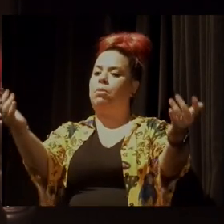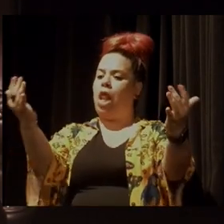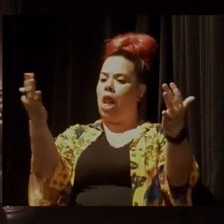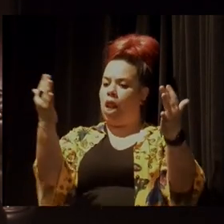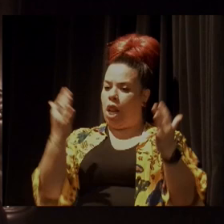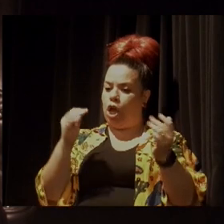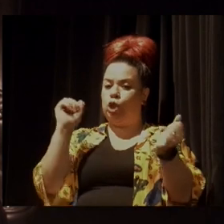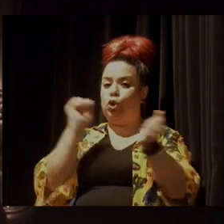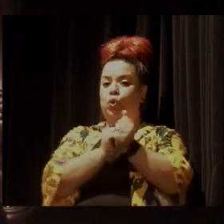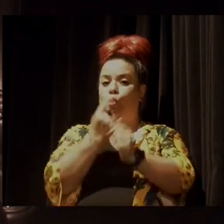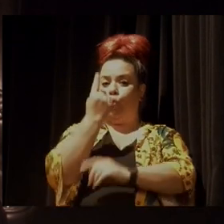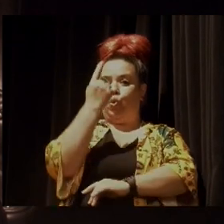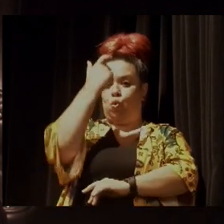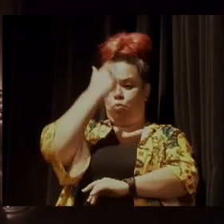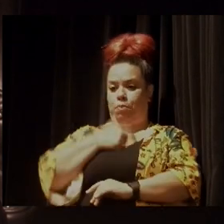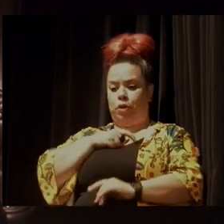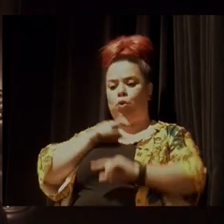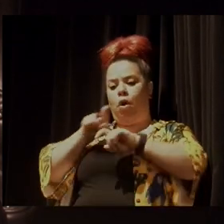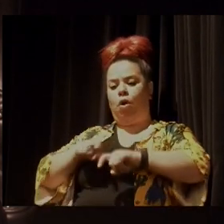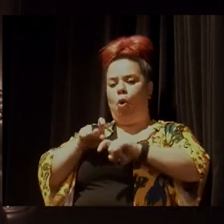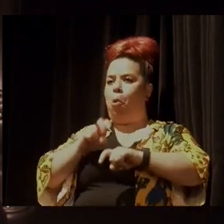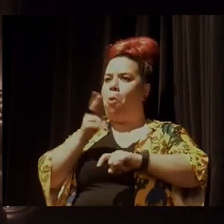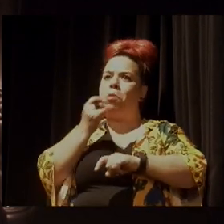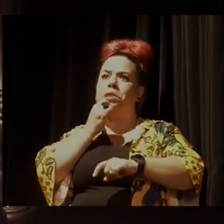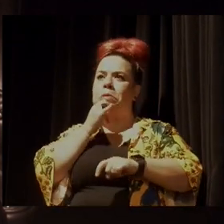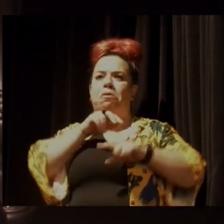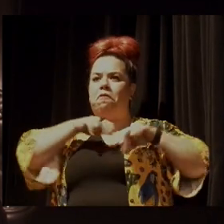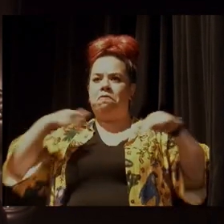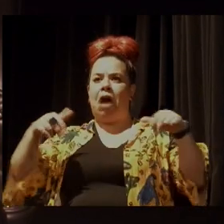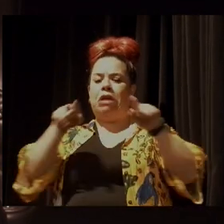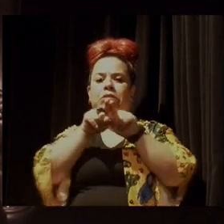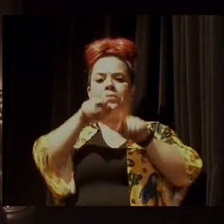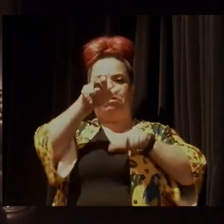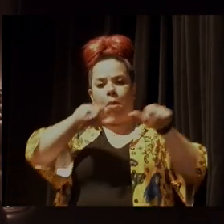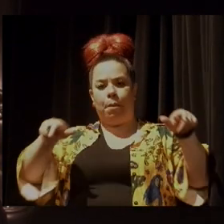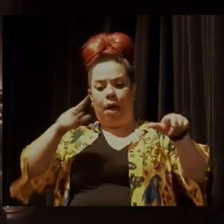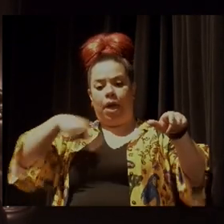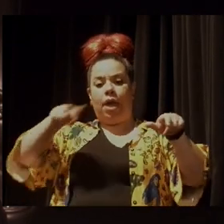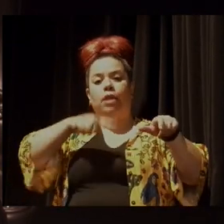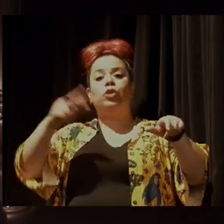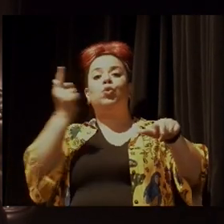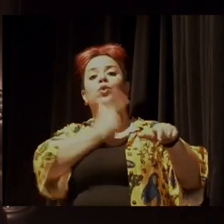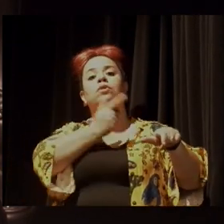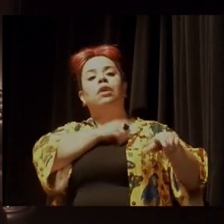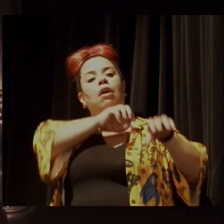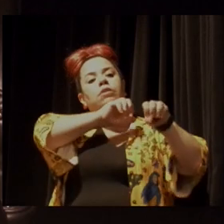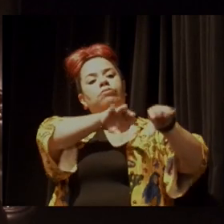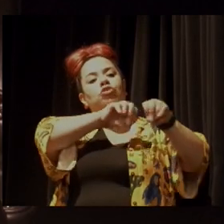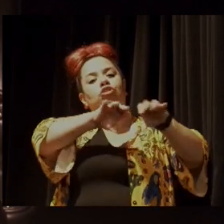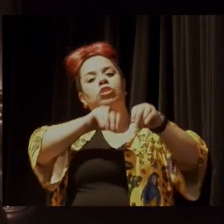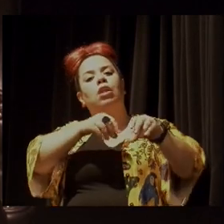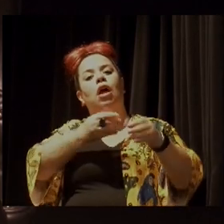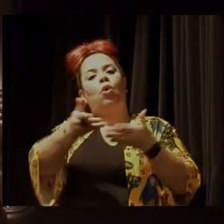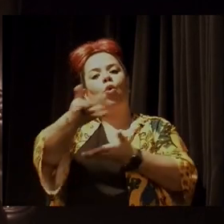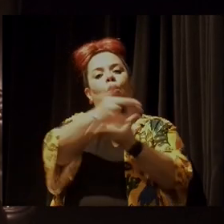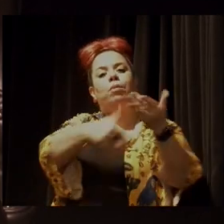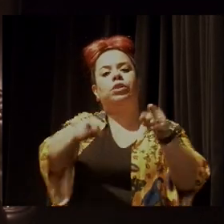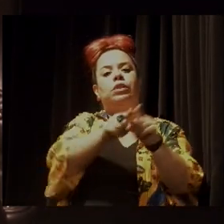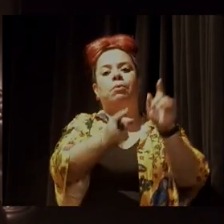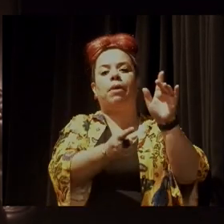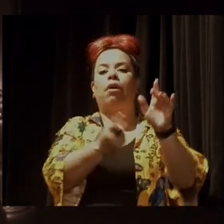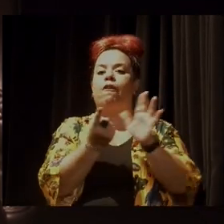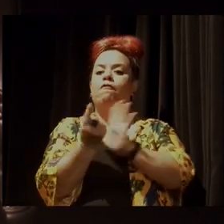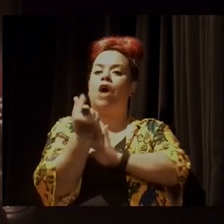de um agricultor ou de vários agricultores, para que eles compartilhem os custos e as